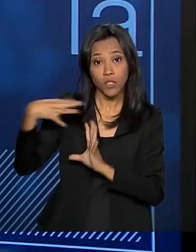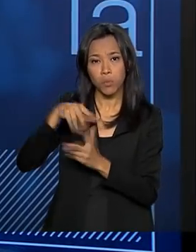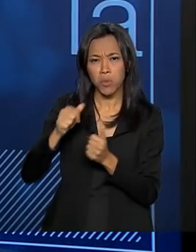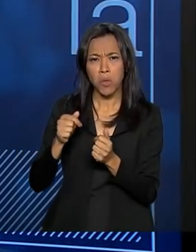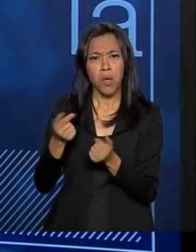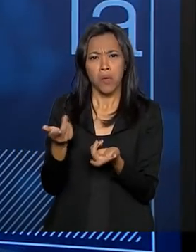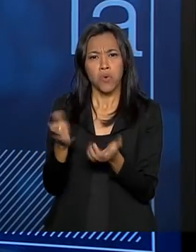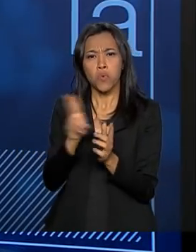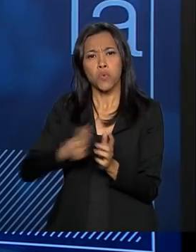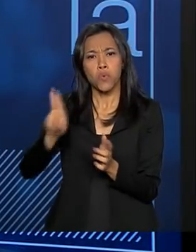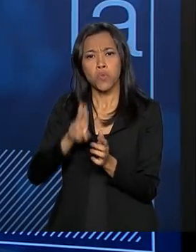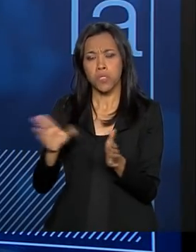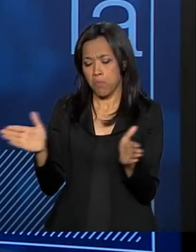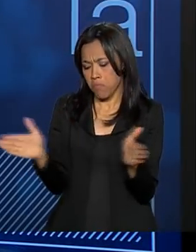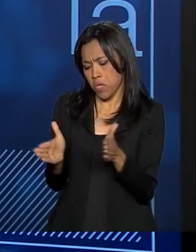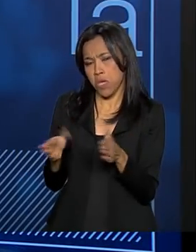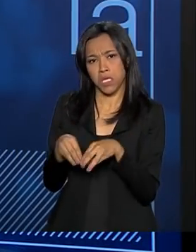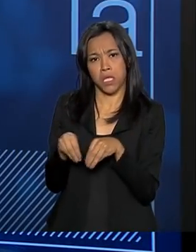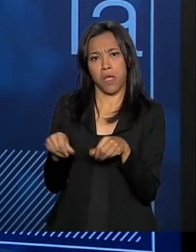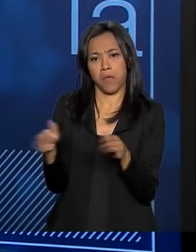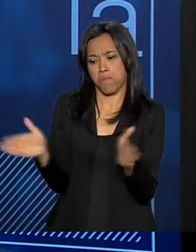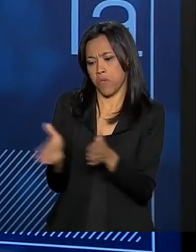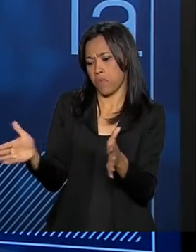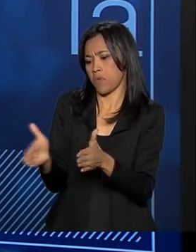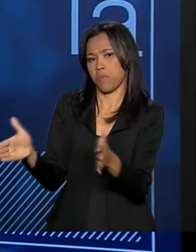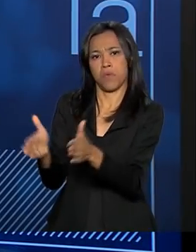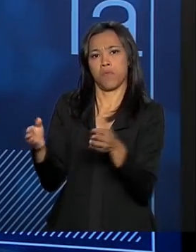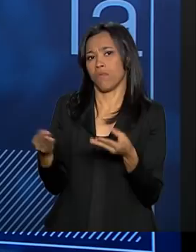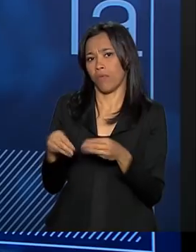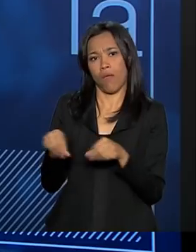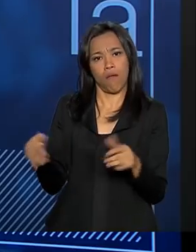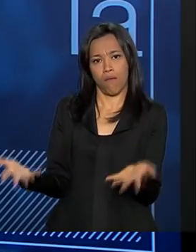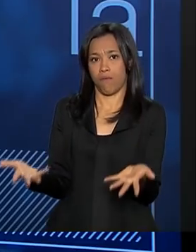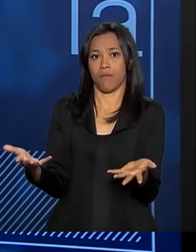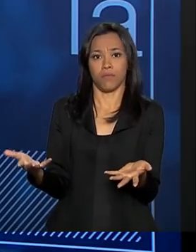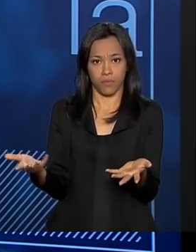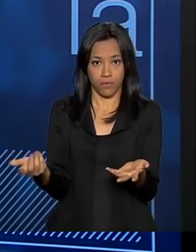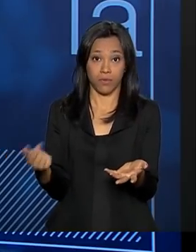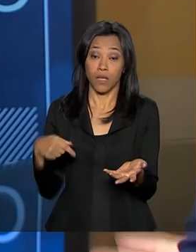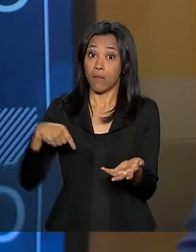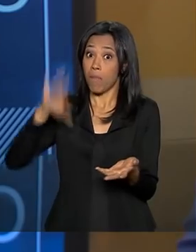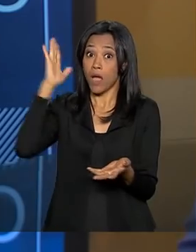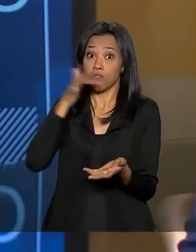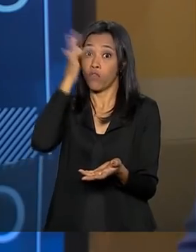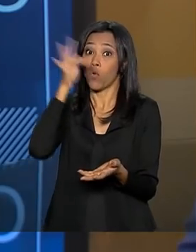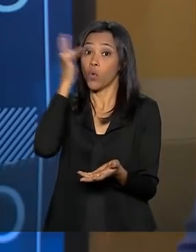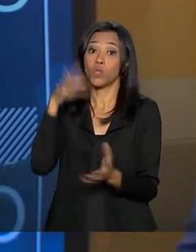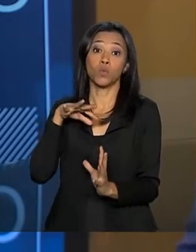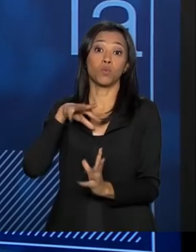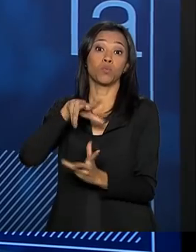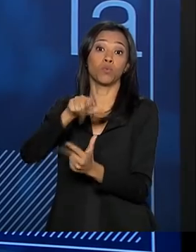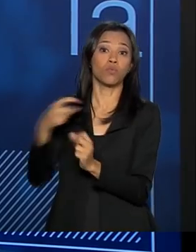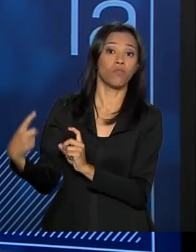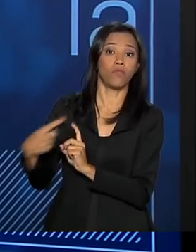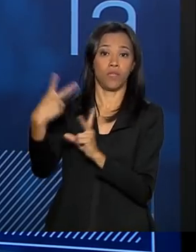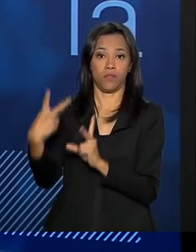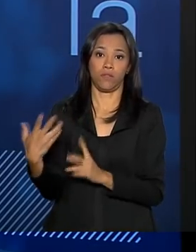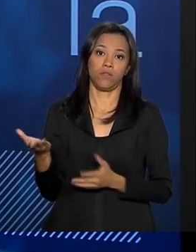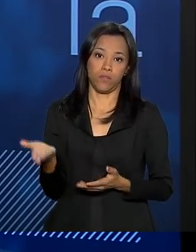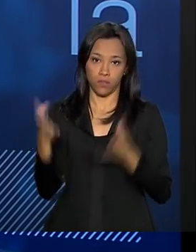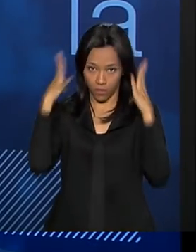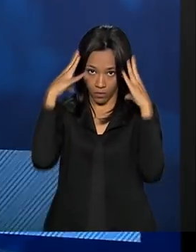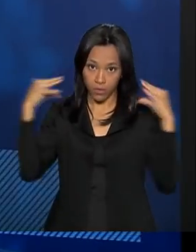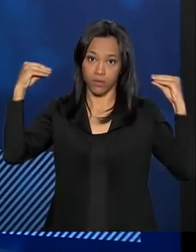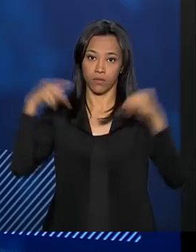pequenas propriedades. Então, gente tem que ter... Nós temos dentro do Ministério... O maior produtor e exportador de flores do mundo. flores do mundo. Nós temos dentro do